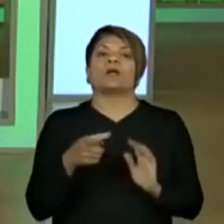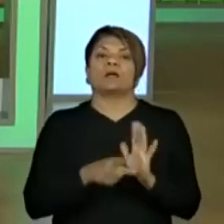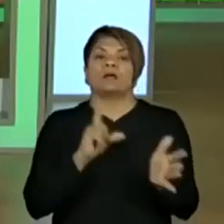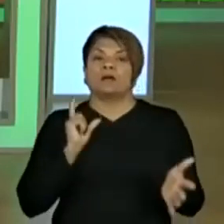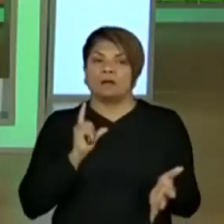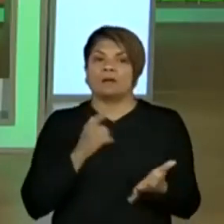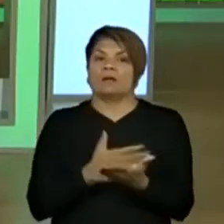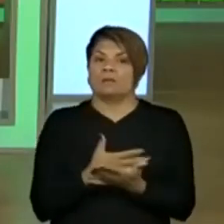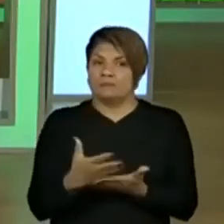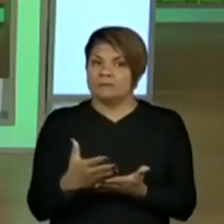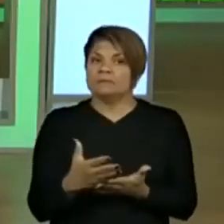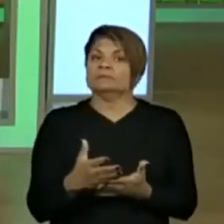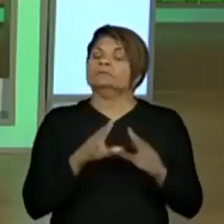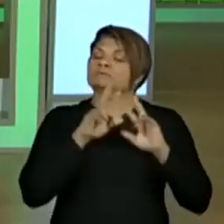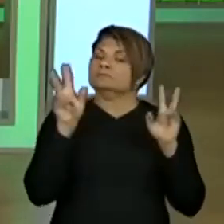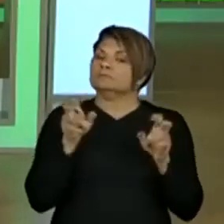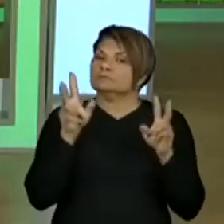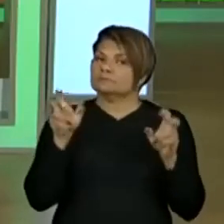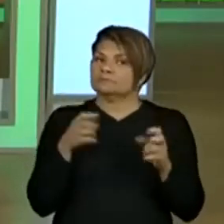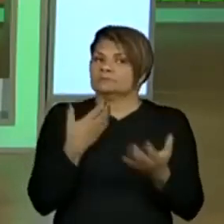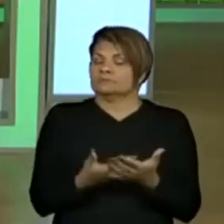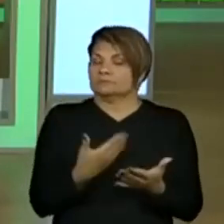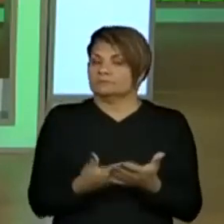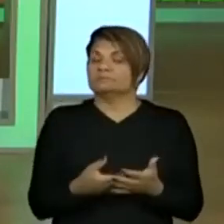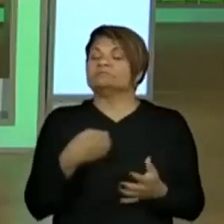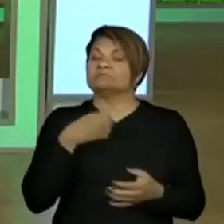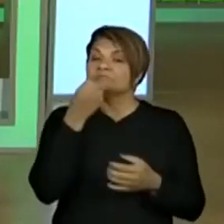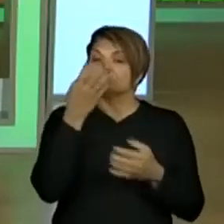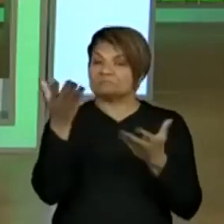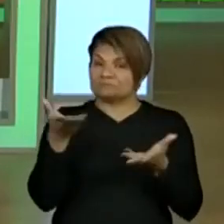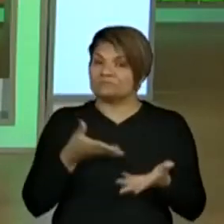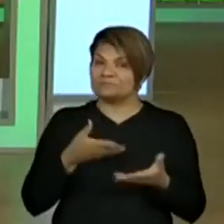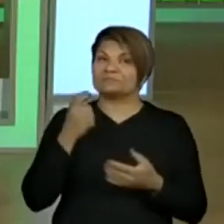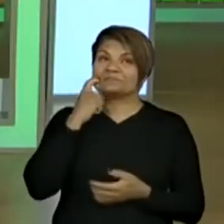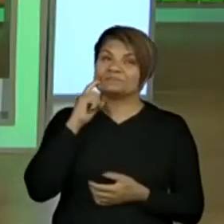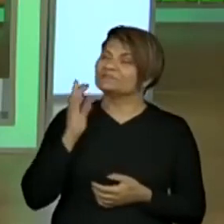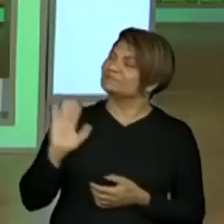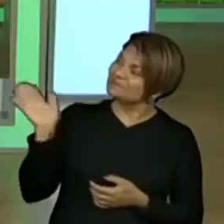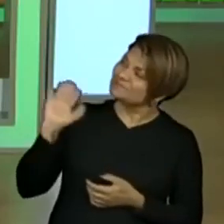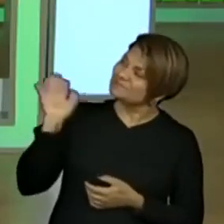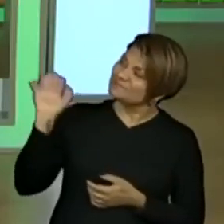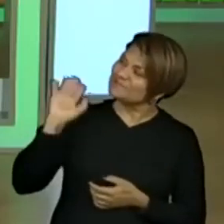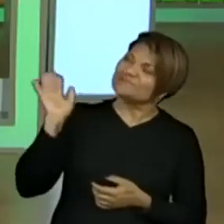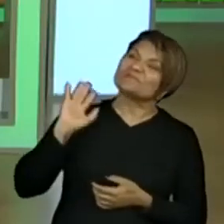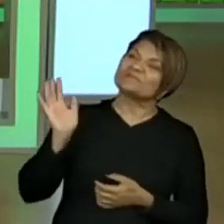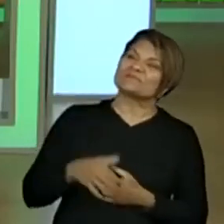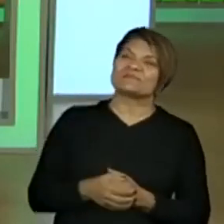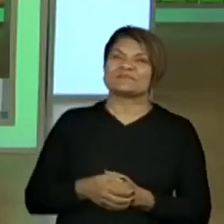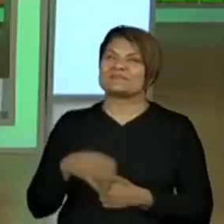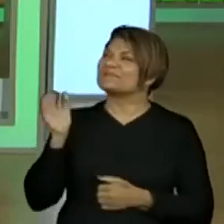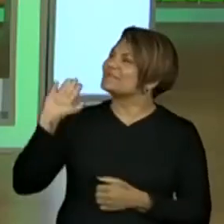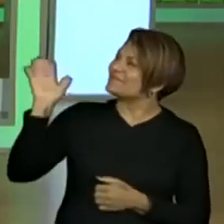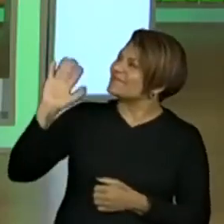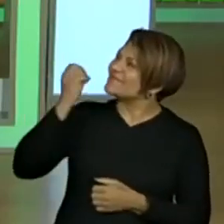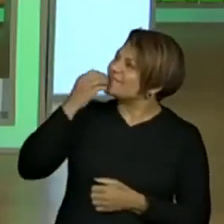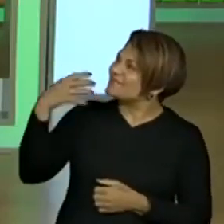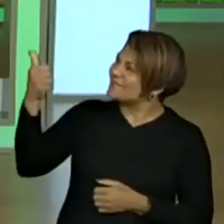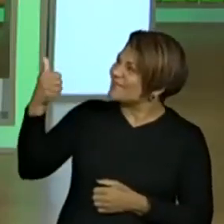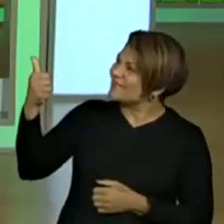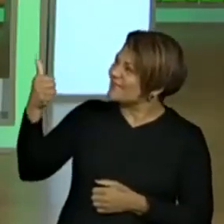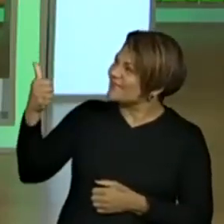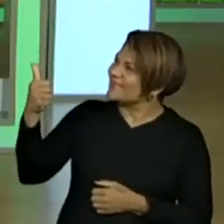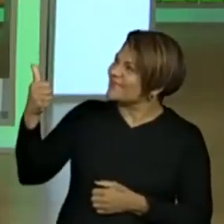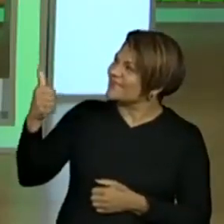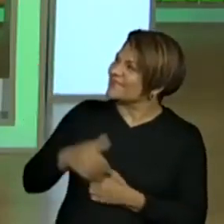adentrarmos ao assunto da aula, venho dar as boas-vindas à Miriam. Olá, Miriam. Boas-vindas à nossa tarde de